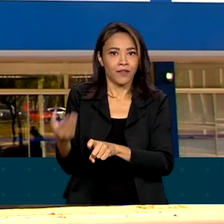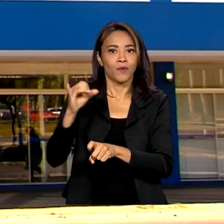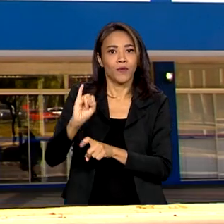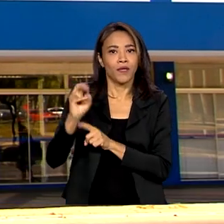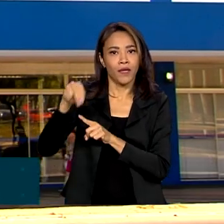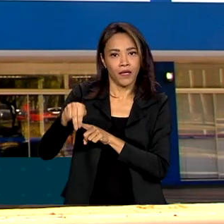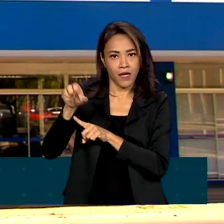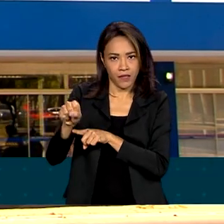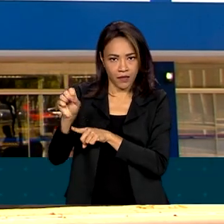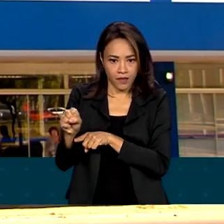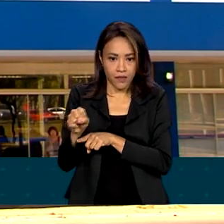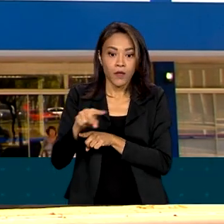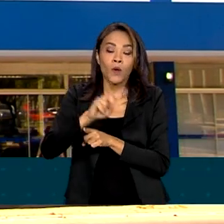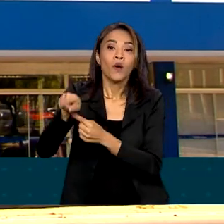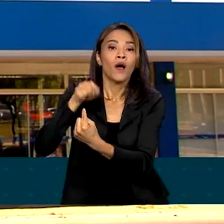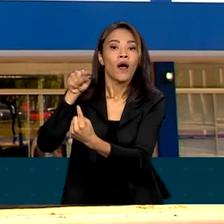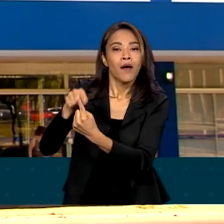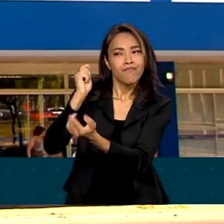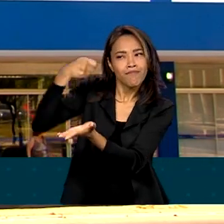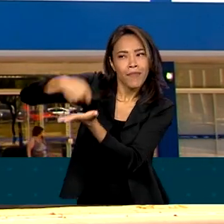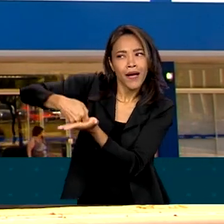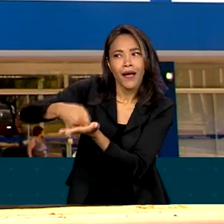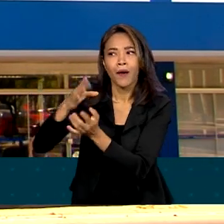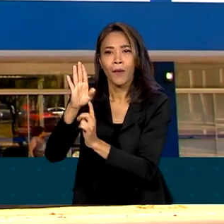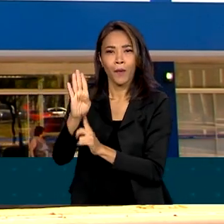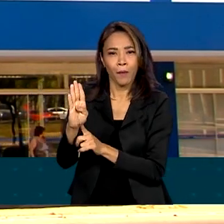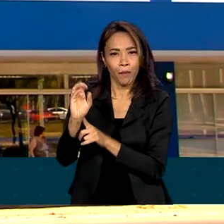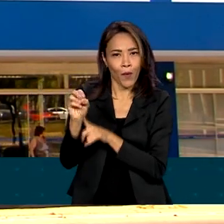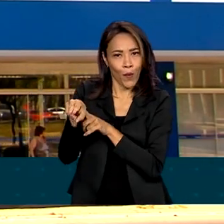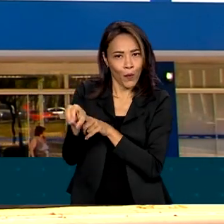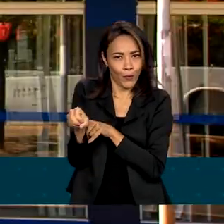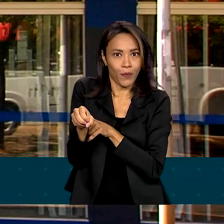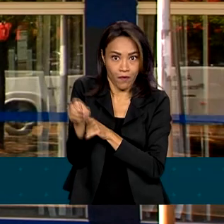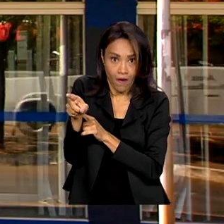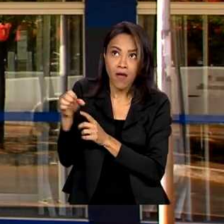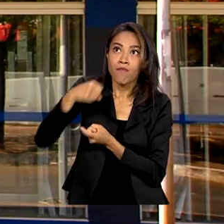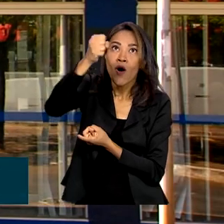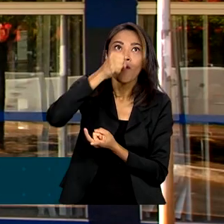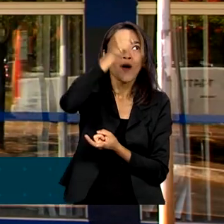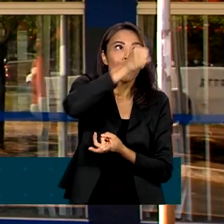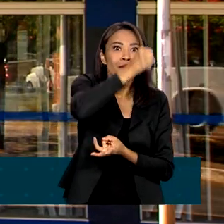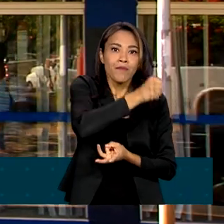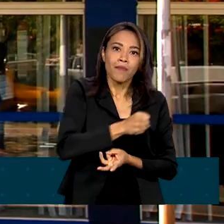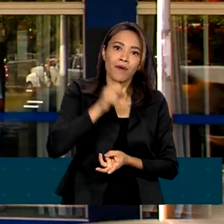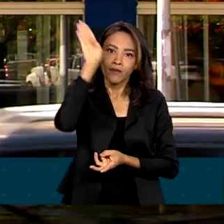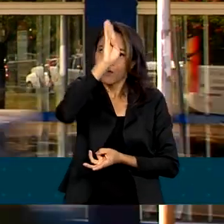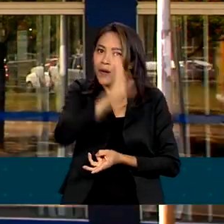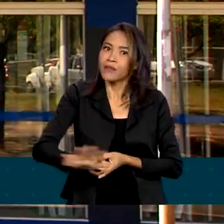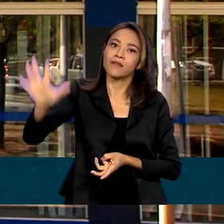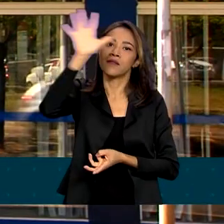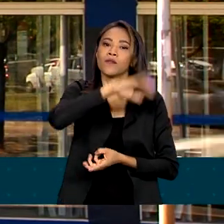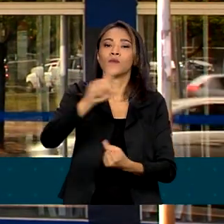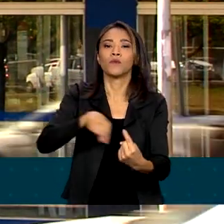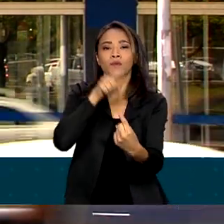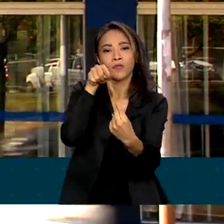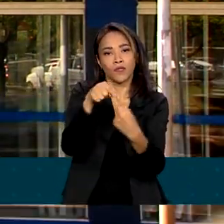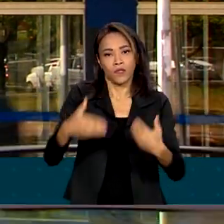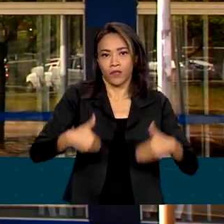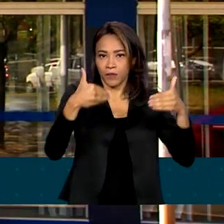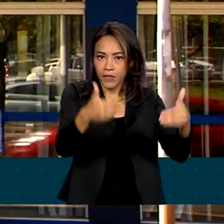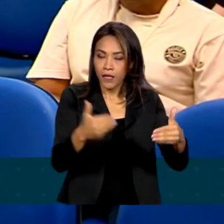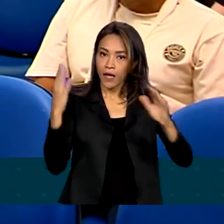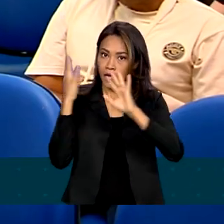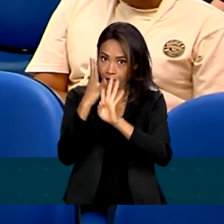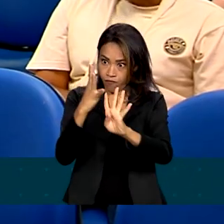opções seria pagar bônus a quem atendesse em várias regiões. A meta do ministério é zerar a fila até